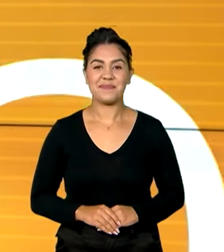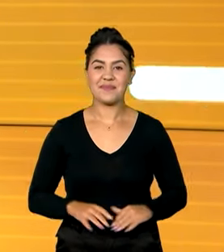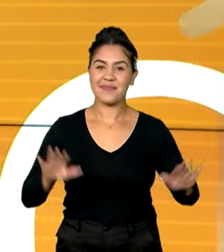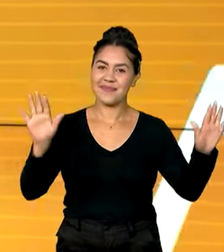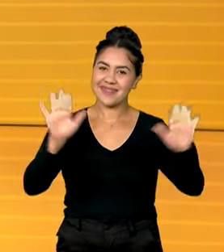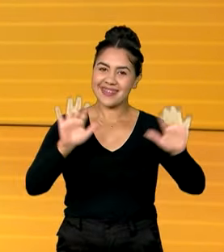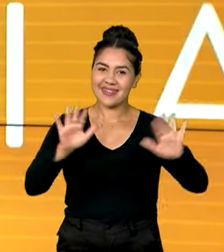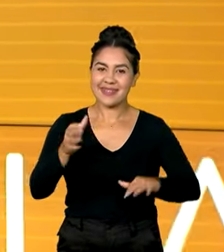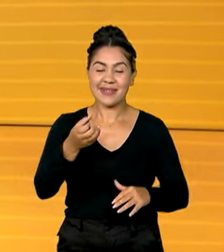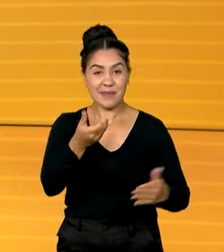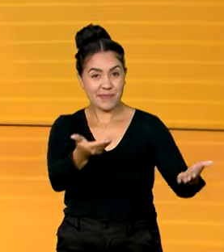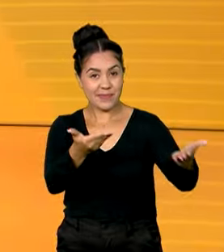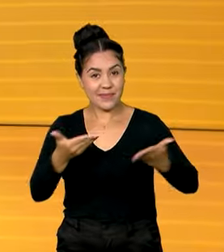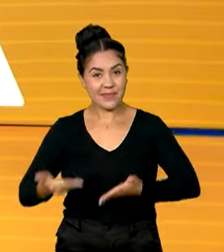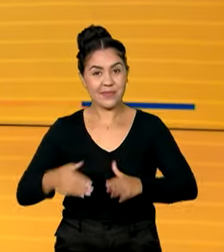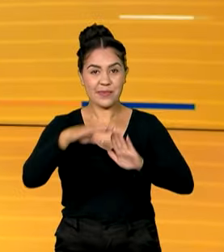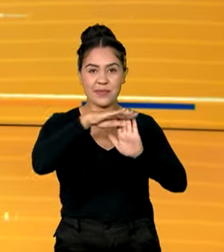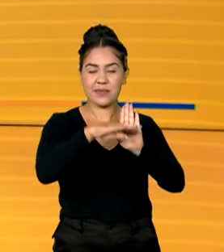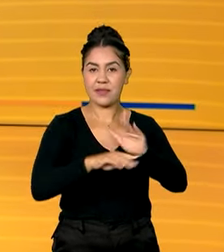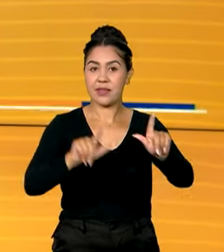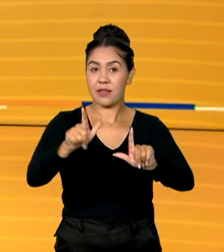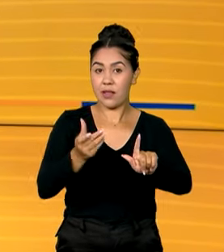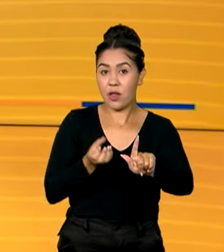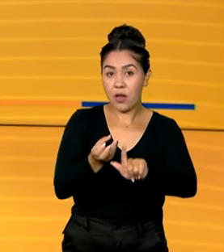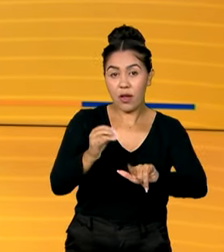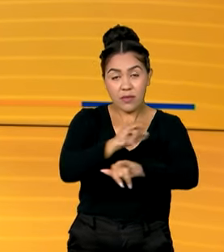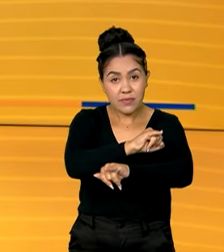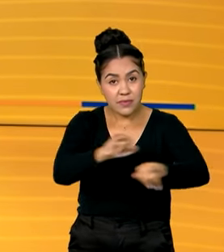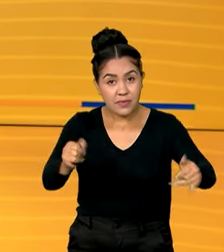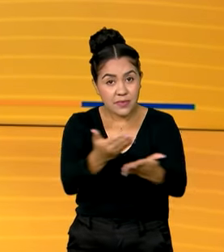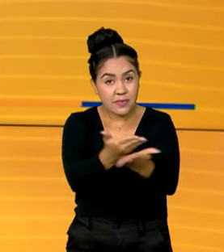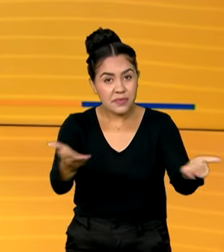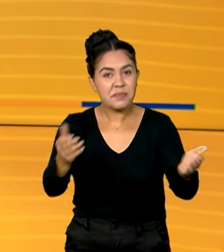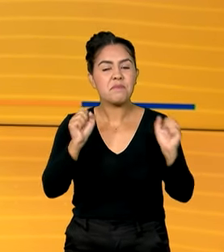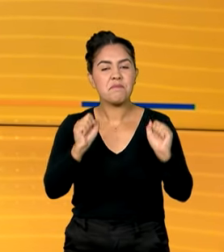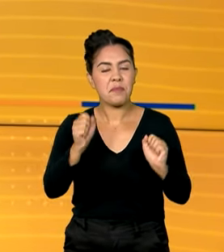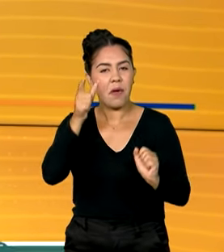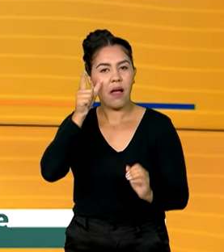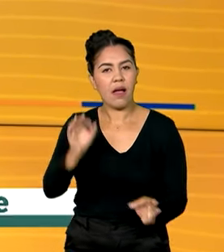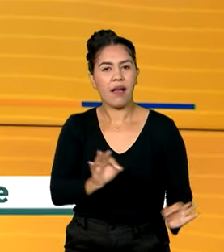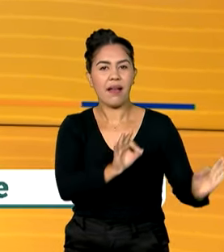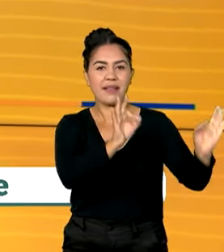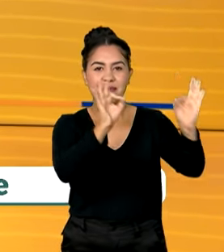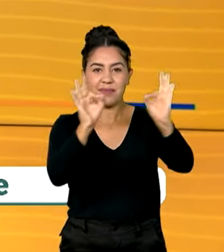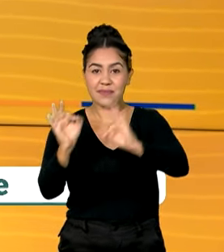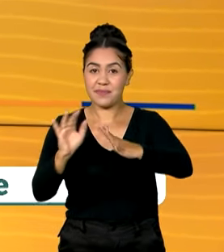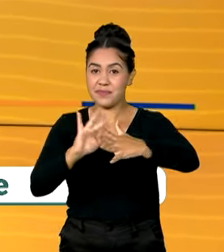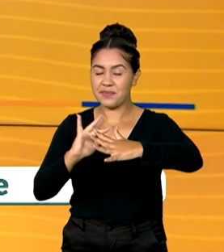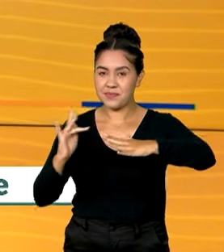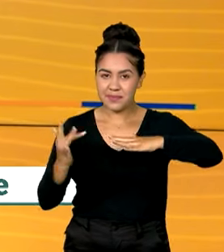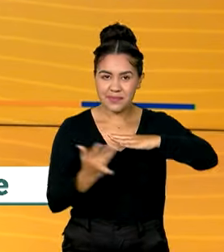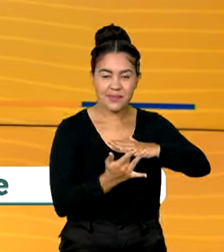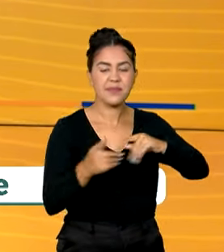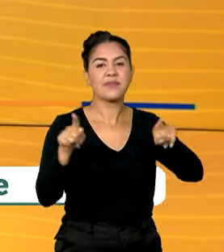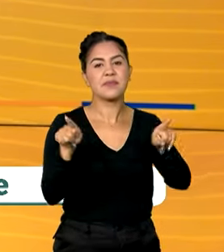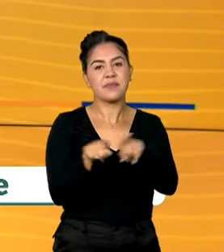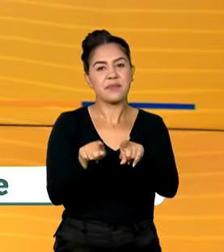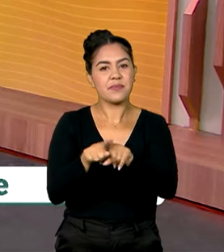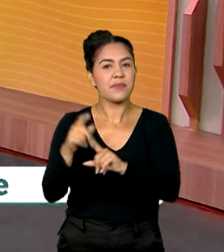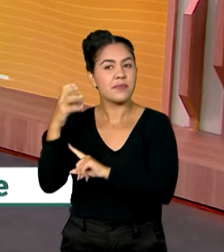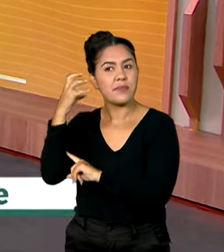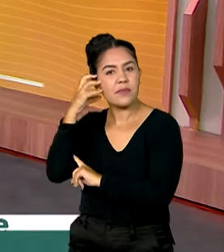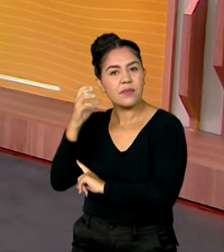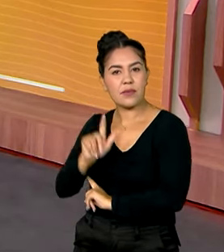Olá, seja bem-vindo ao Canal GOV. Lembrando que você pode nos acompanhar também ao vivo pelas redes sociais e pela Rádio GOV.